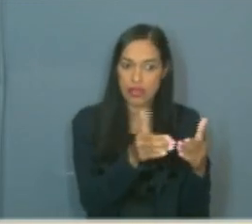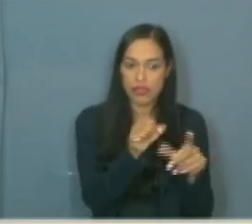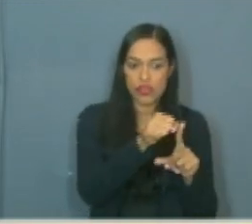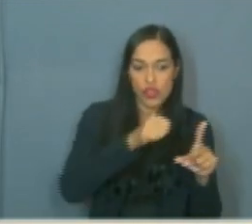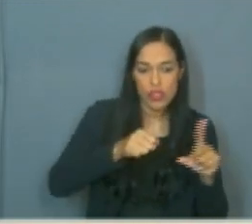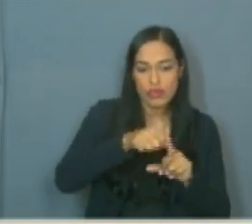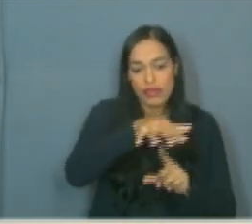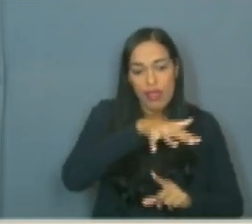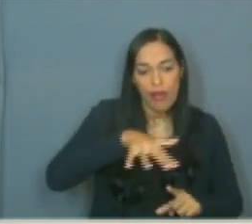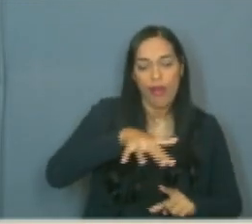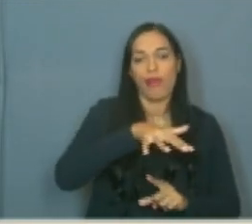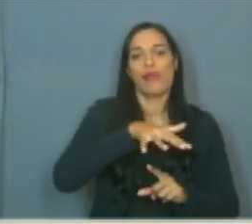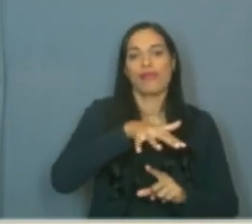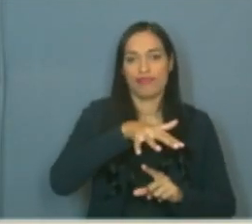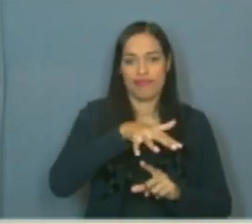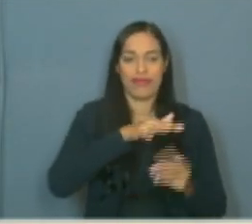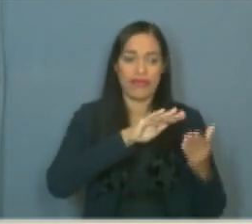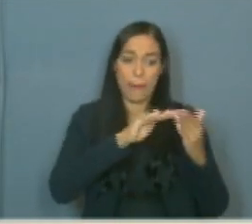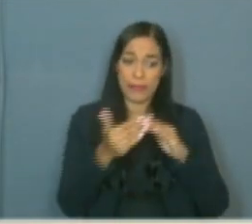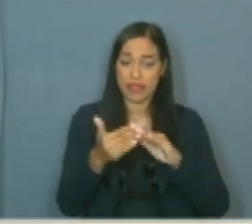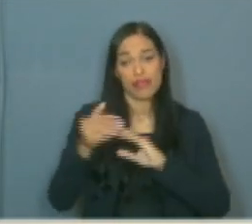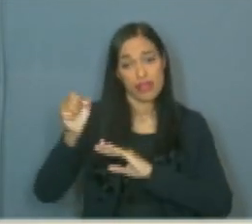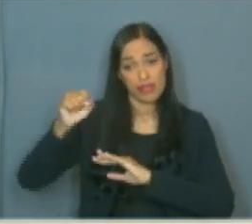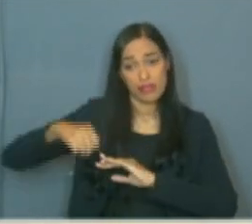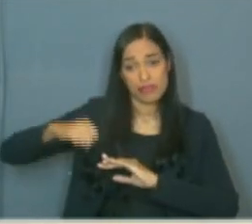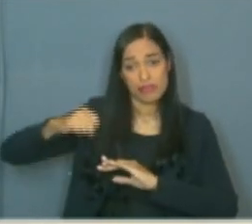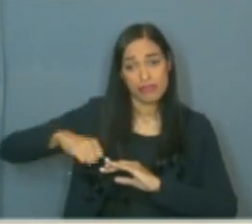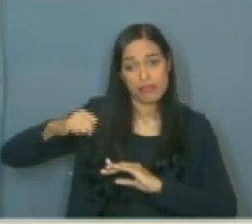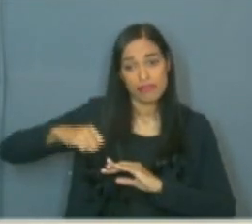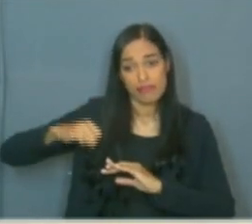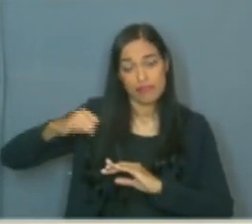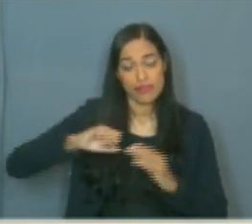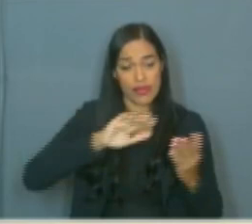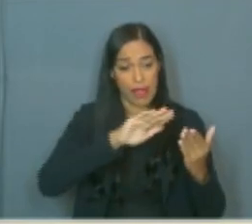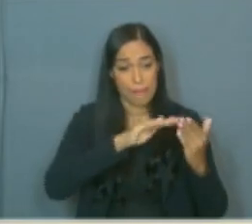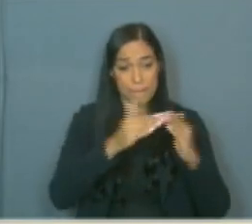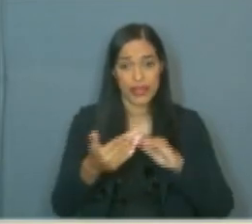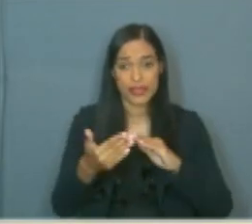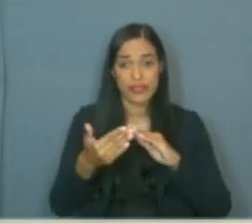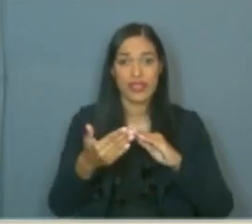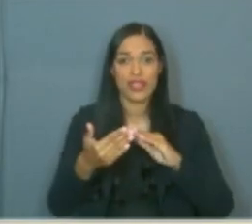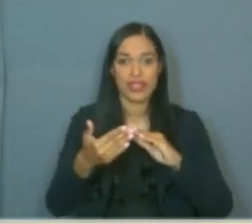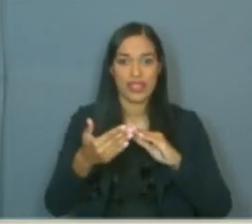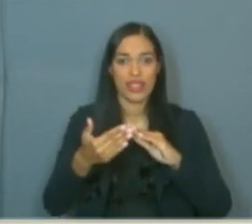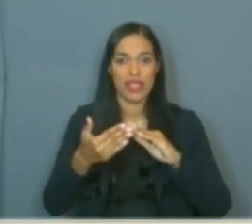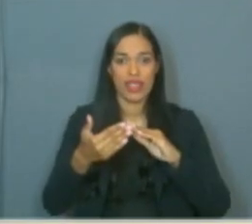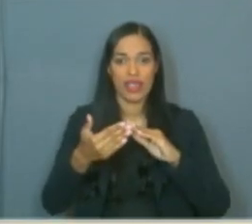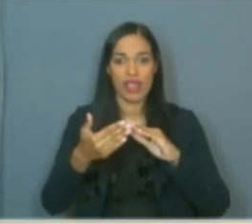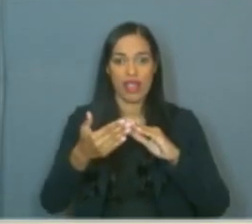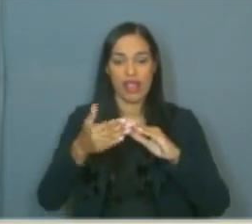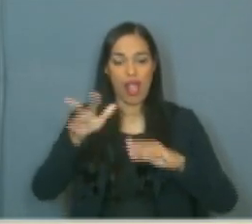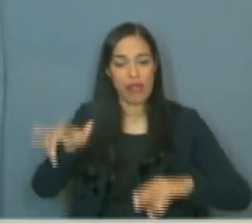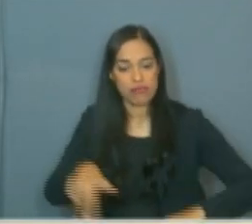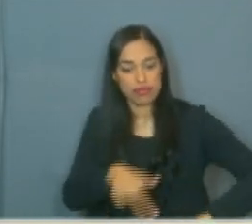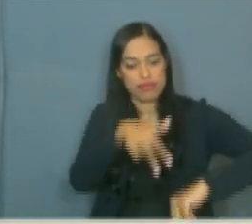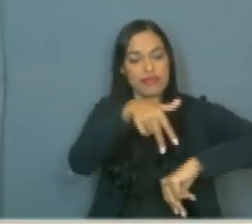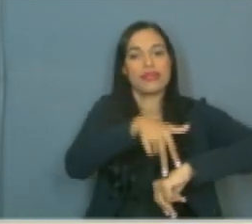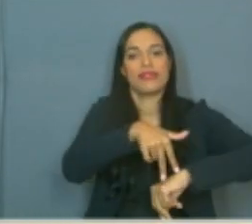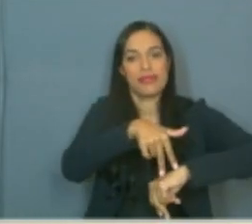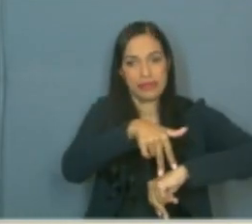representava a estética da periferia. A periferia veio para a tribuna